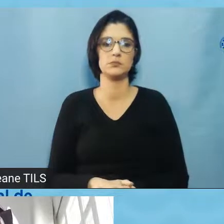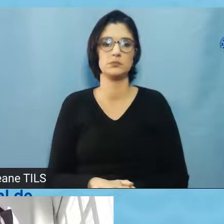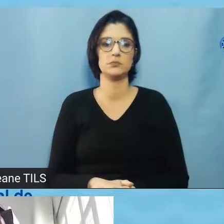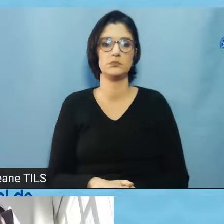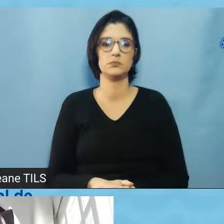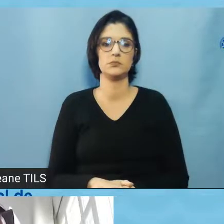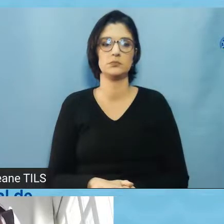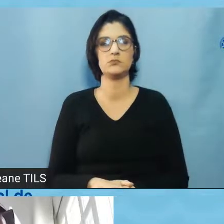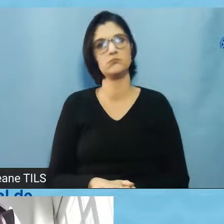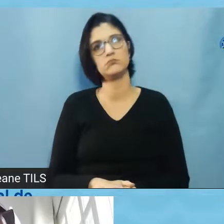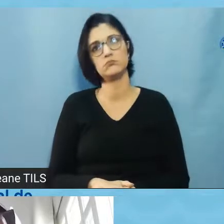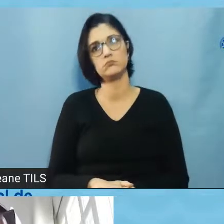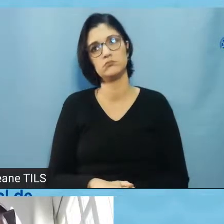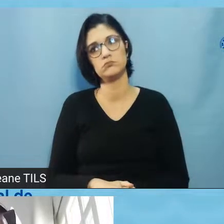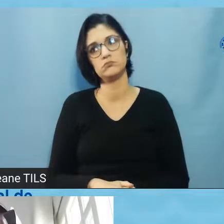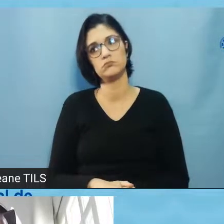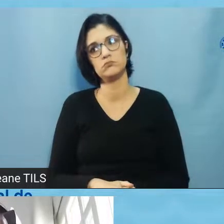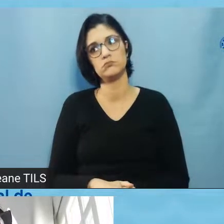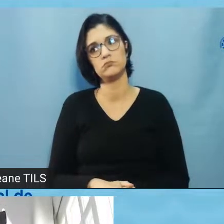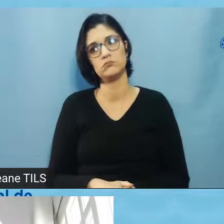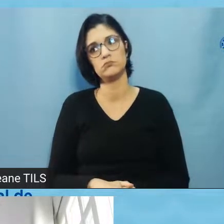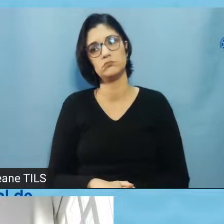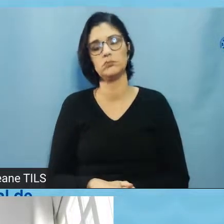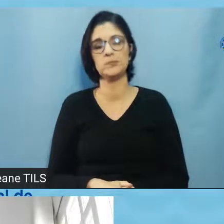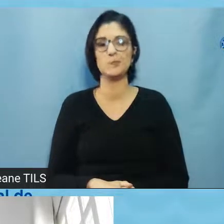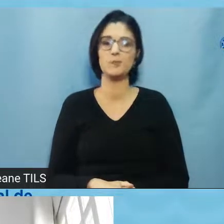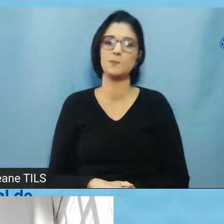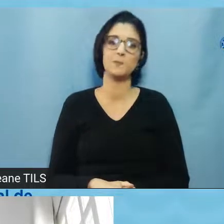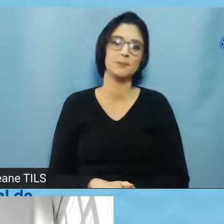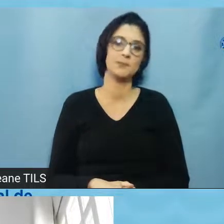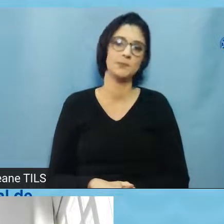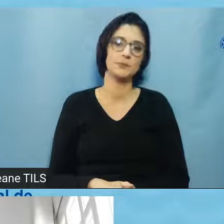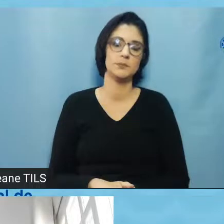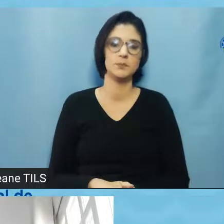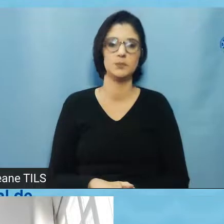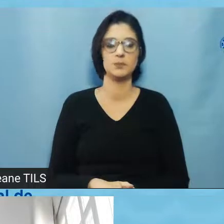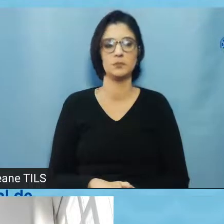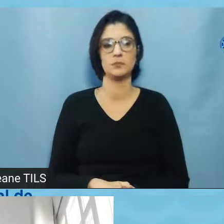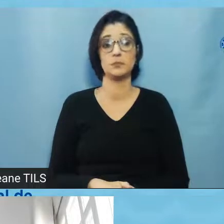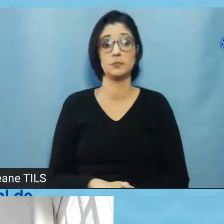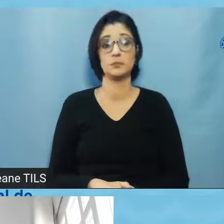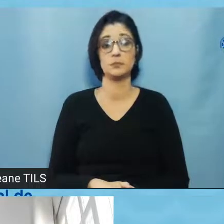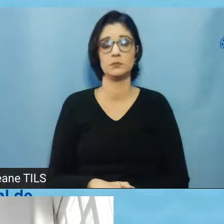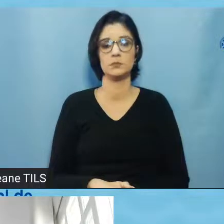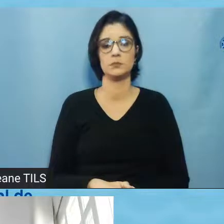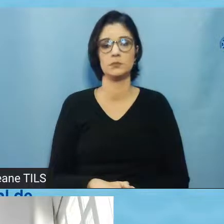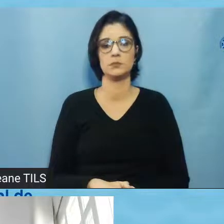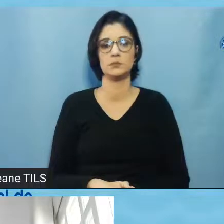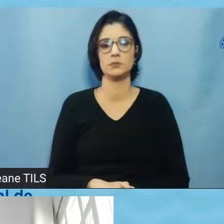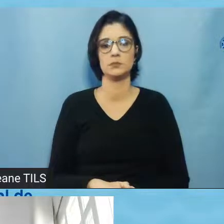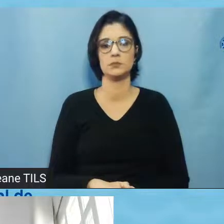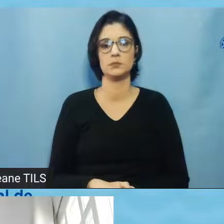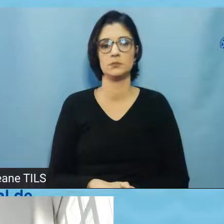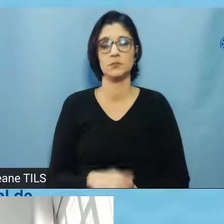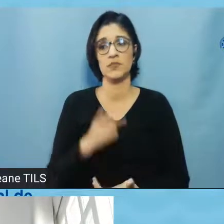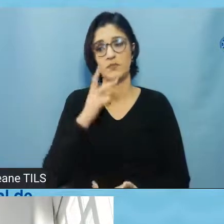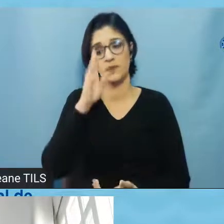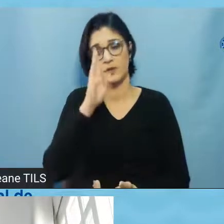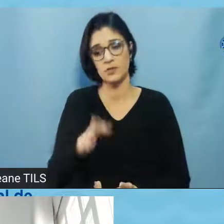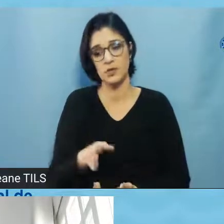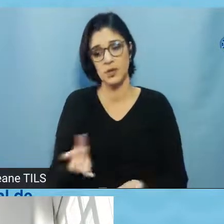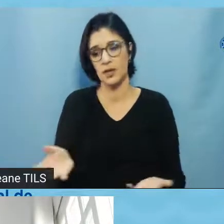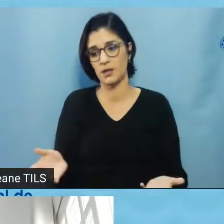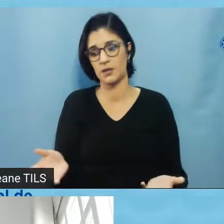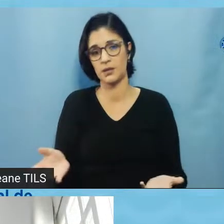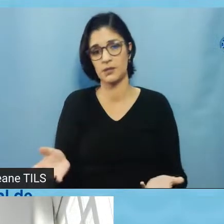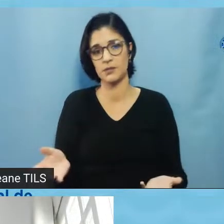Assim, obviamente que a gente tem, né, falando bem diretamente, assim, o risco de